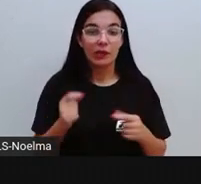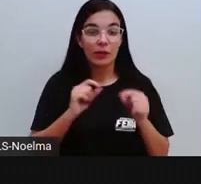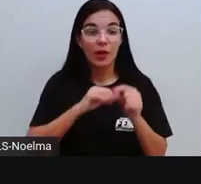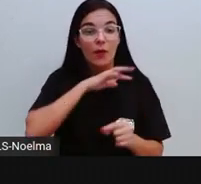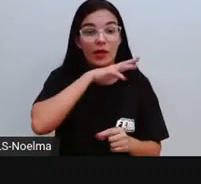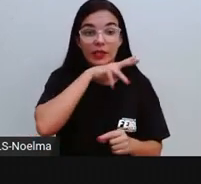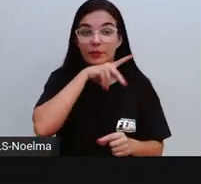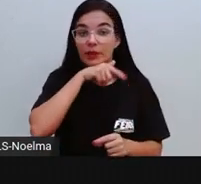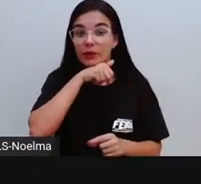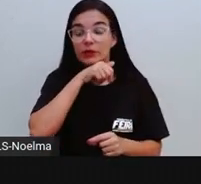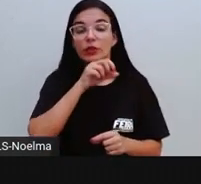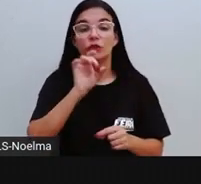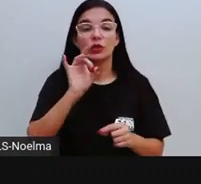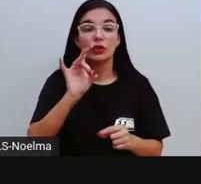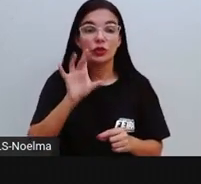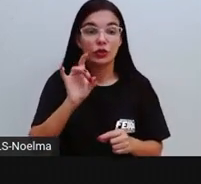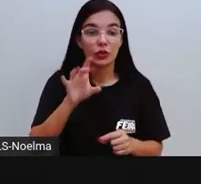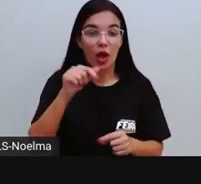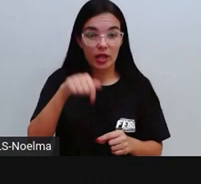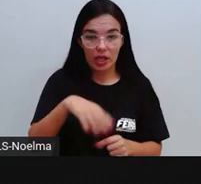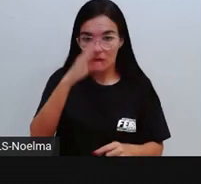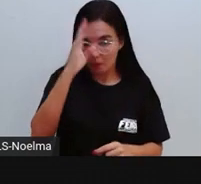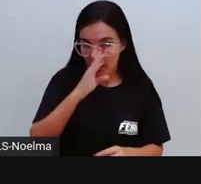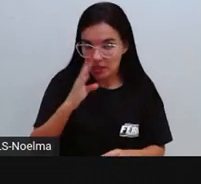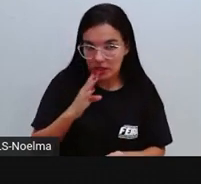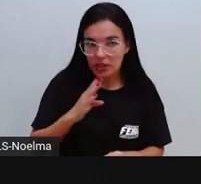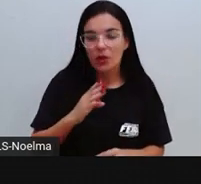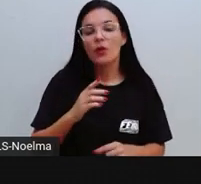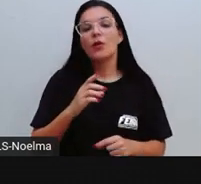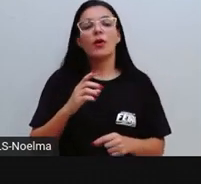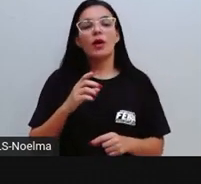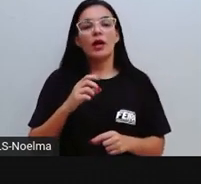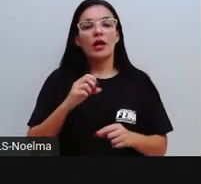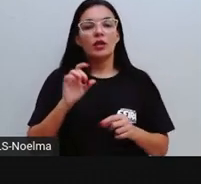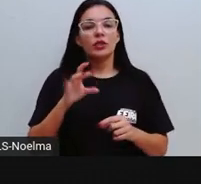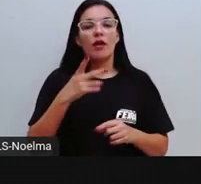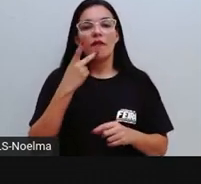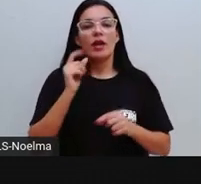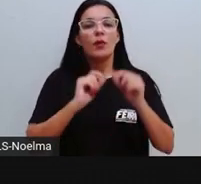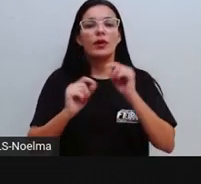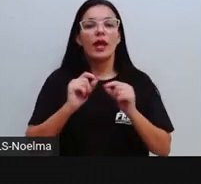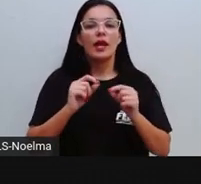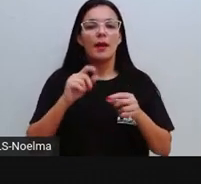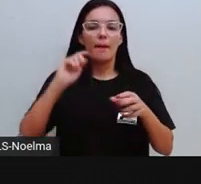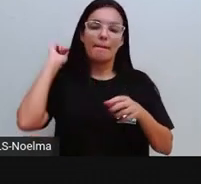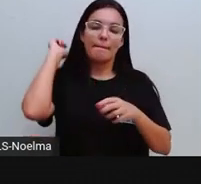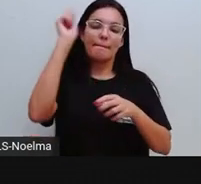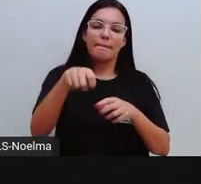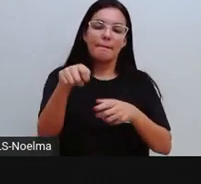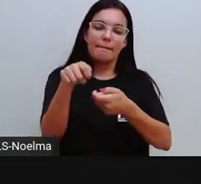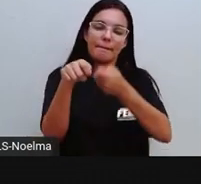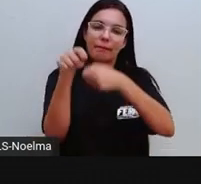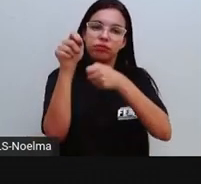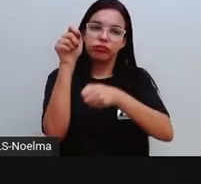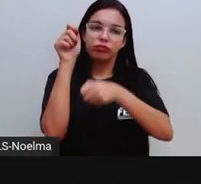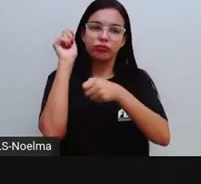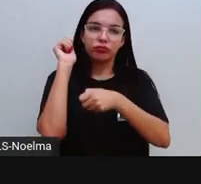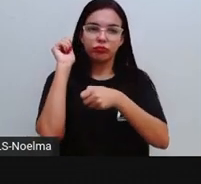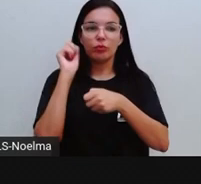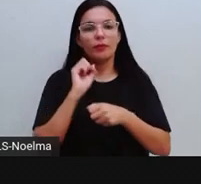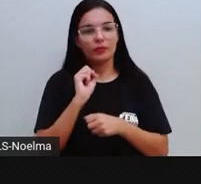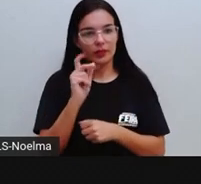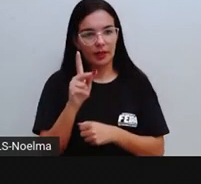animal, quando nós falamos aqui no Brasil de extrativismo animal, nós estamos falando da pesca, tá certo?